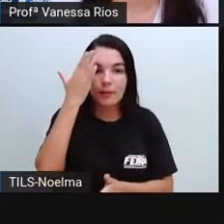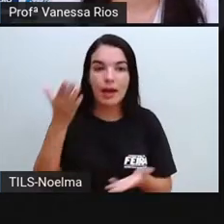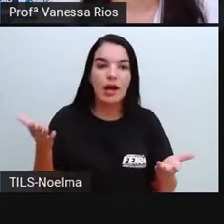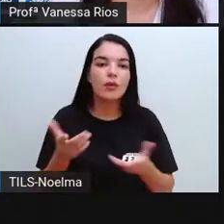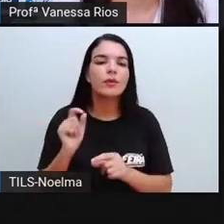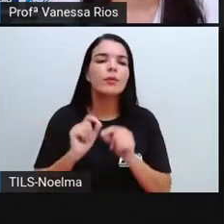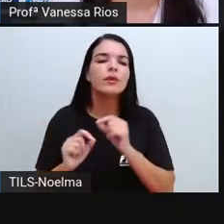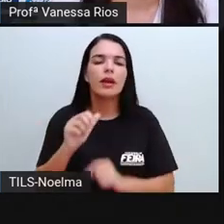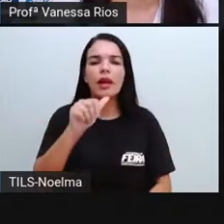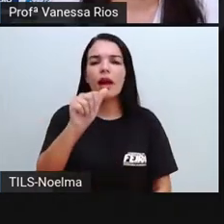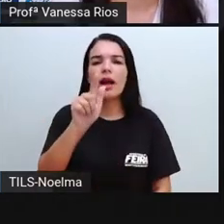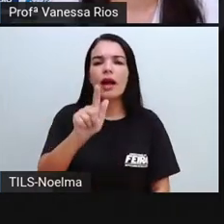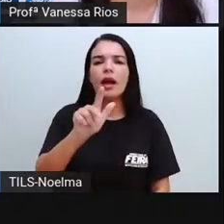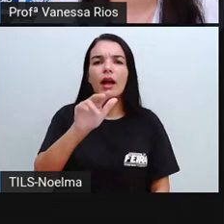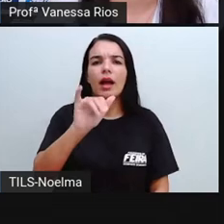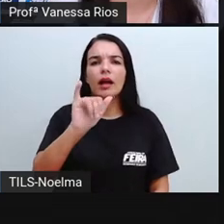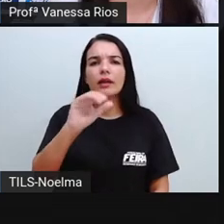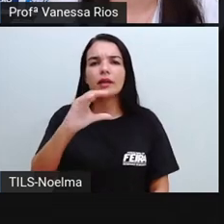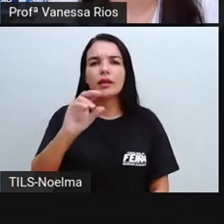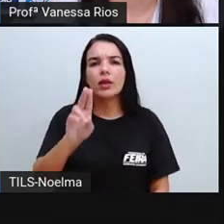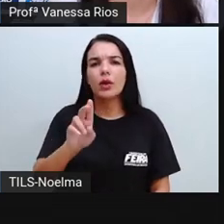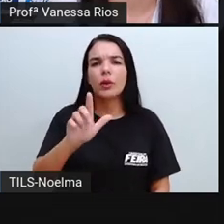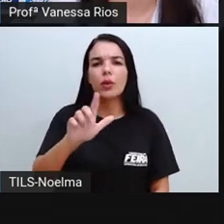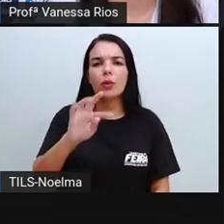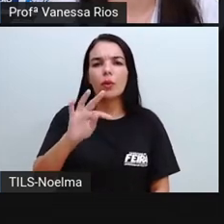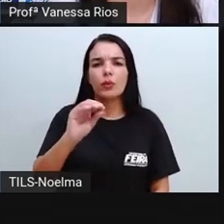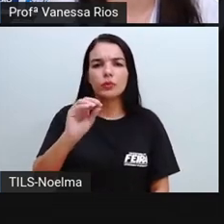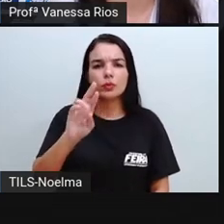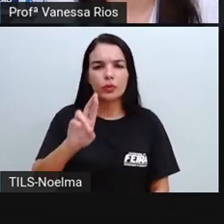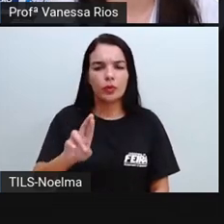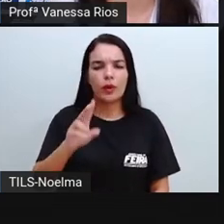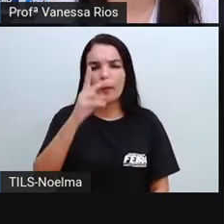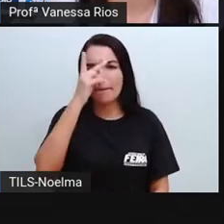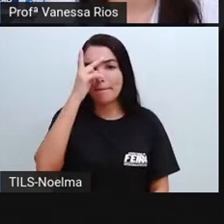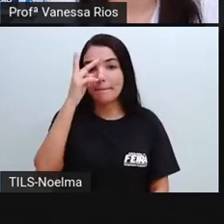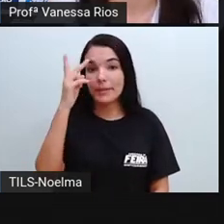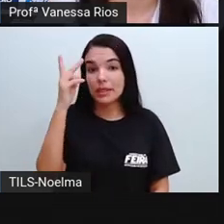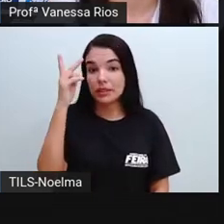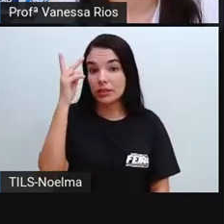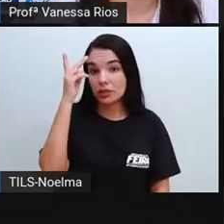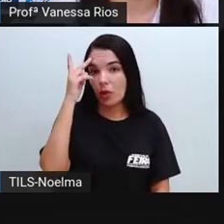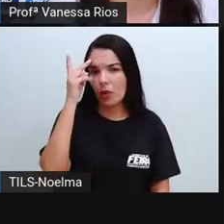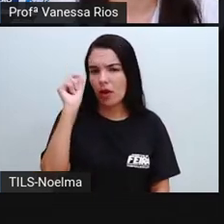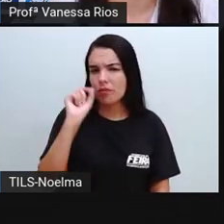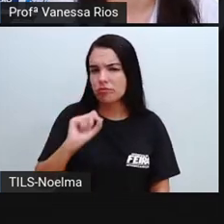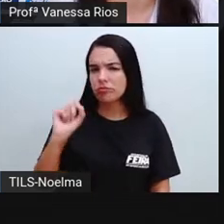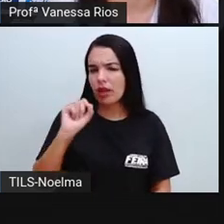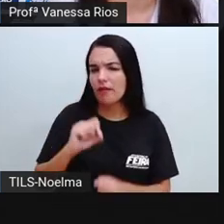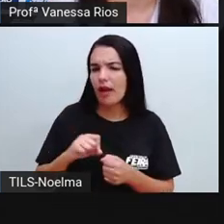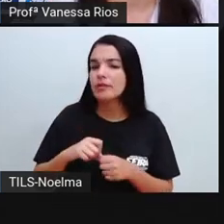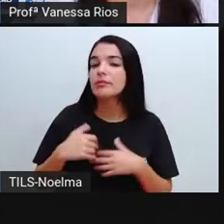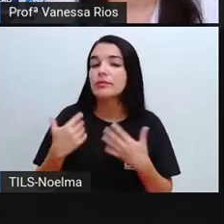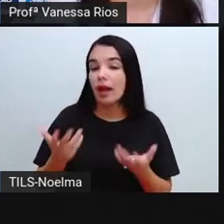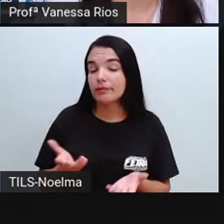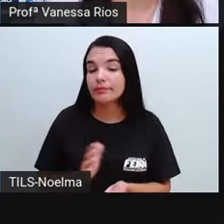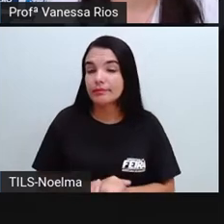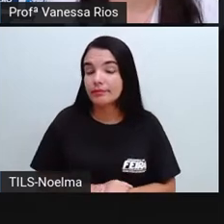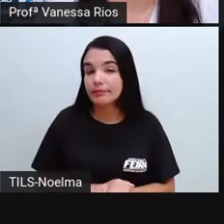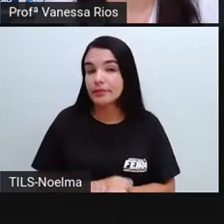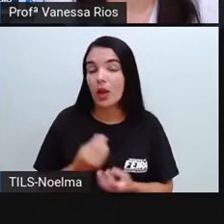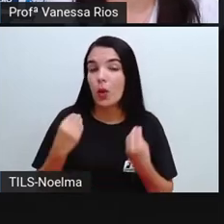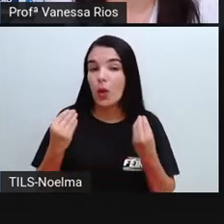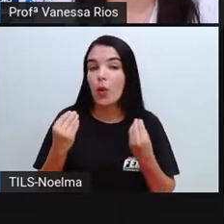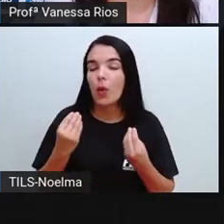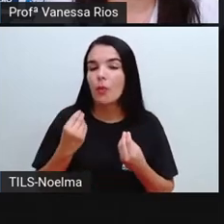agricultor, a pessoa aí responsável por desenvolver essa ação da agricultura? Como é que a gente